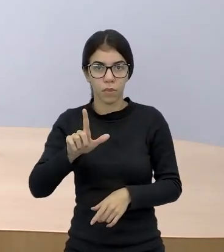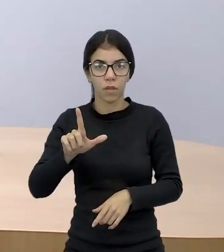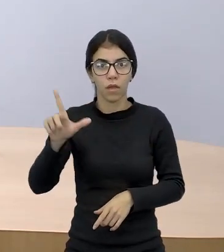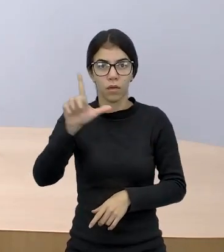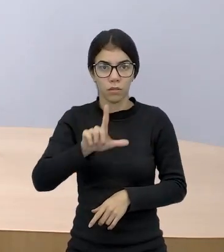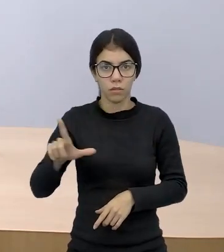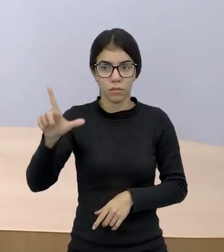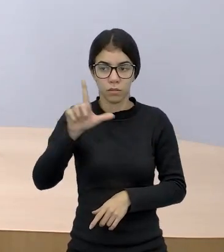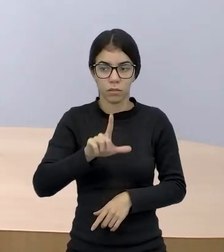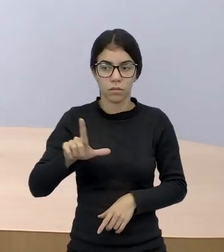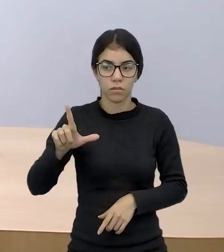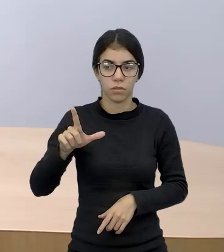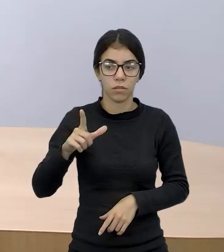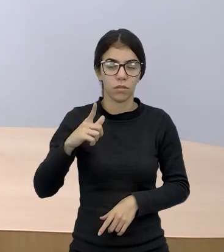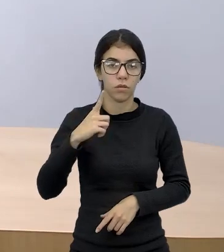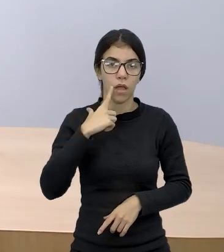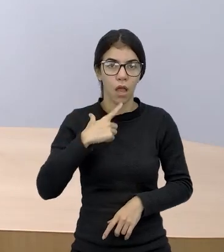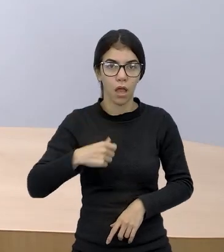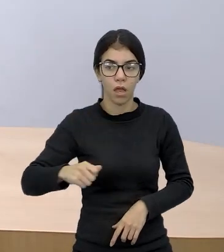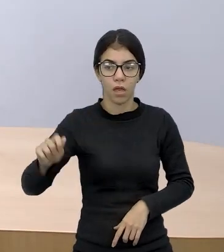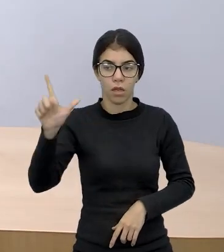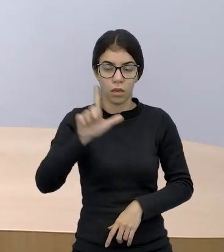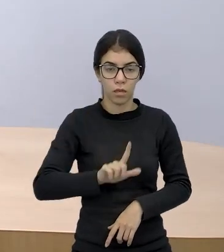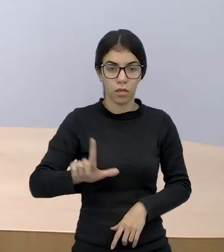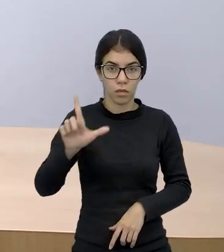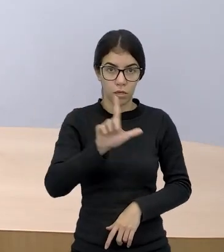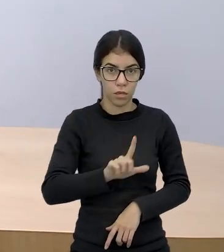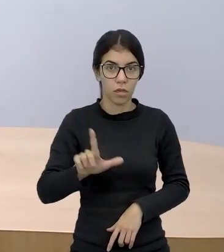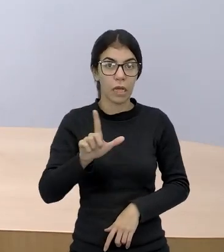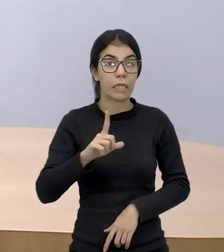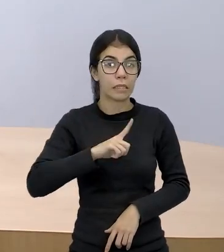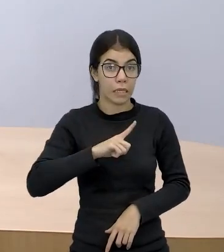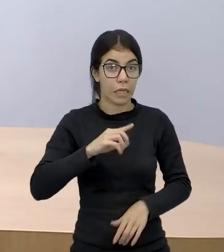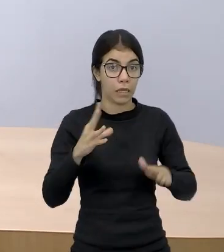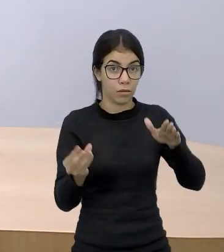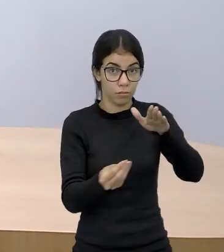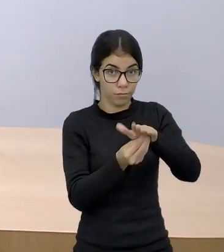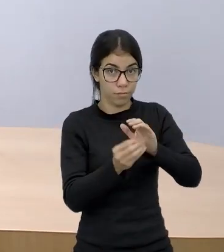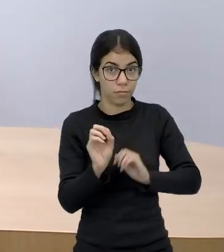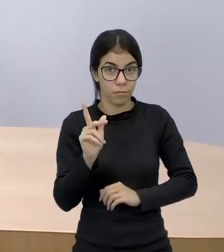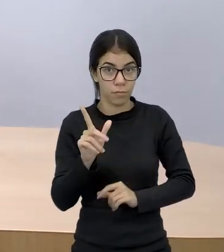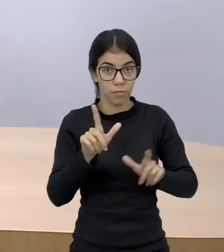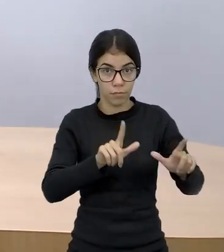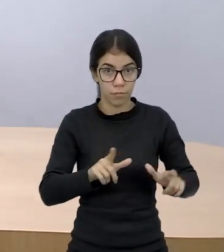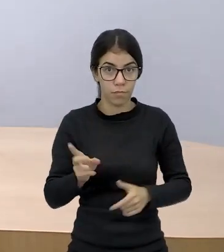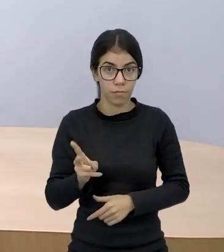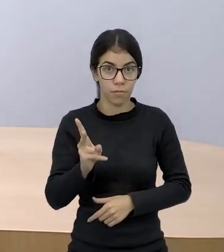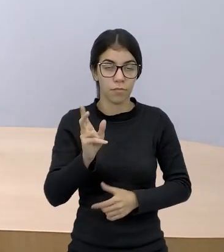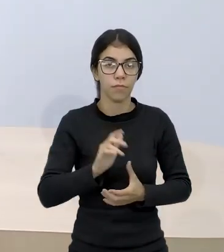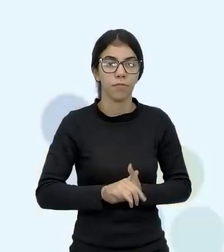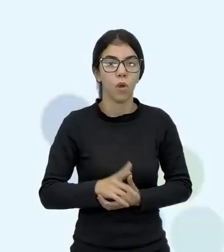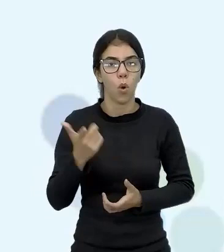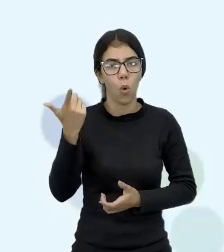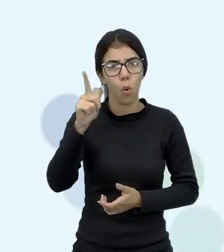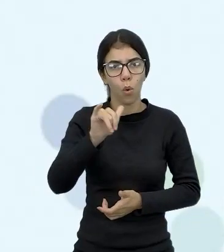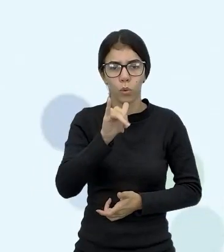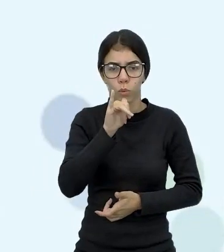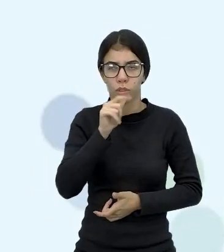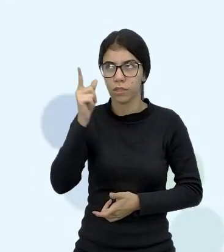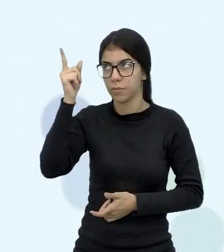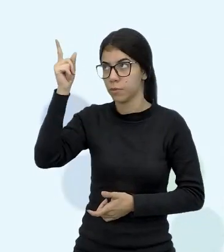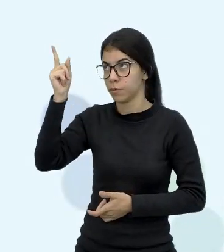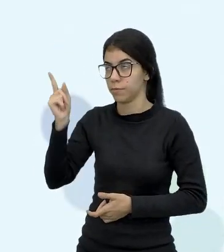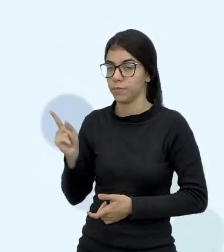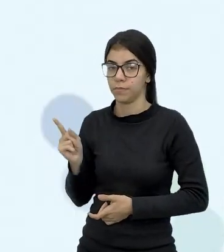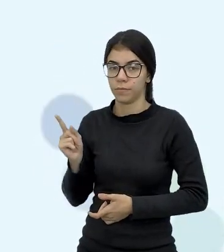Também tem falando sobre storyboard, na aula de artes também tem. Tá certo? O que mais? Olha só, tem um exemplozinho na tela aí pra